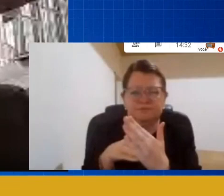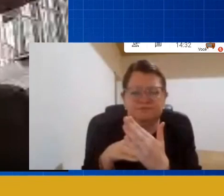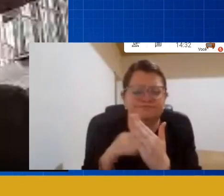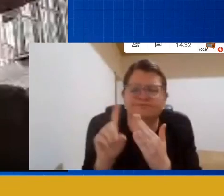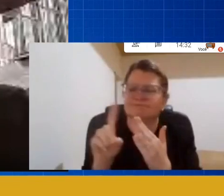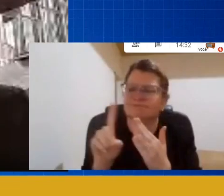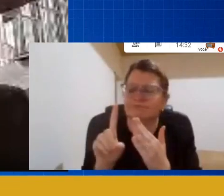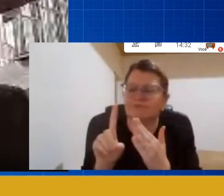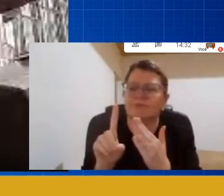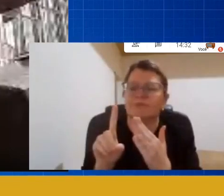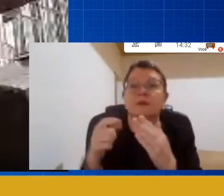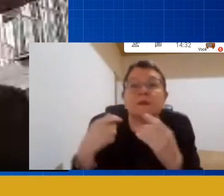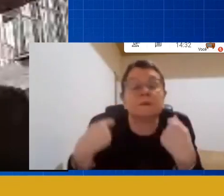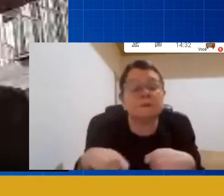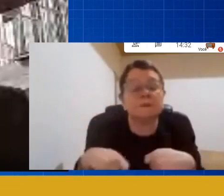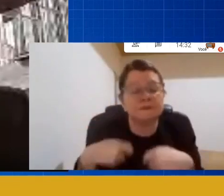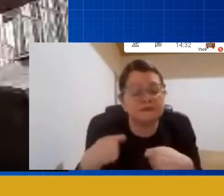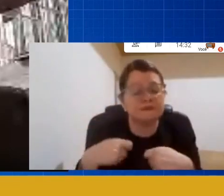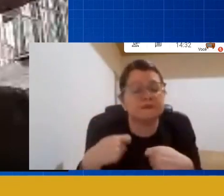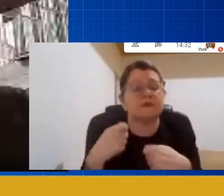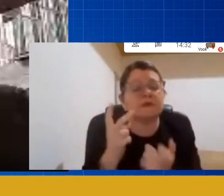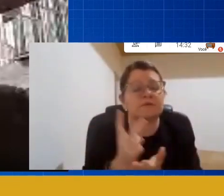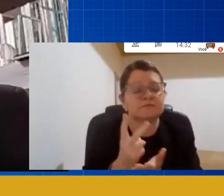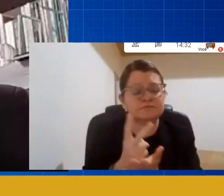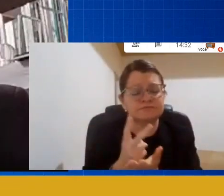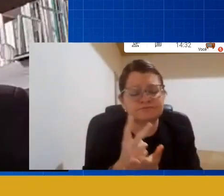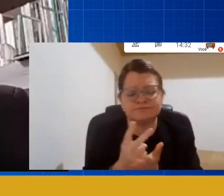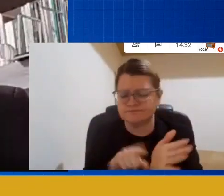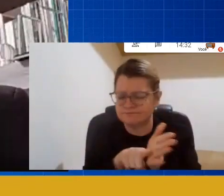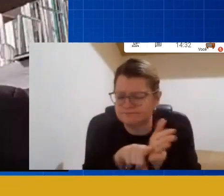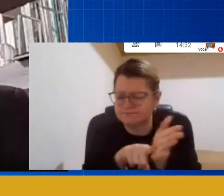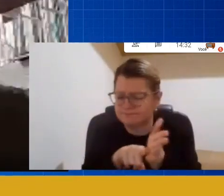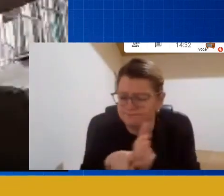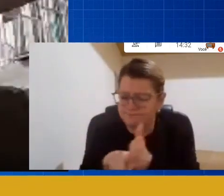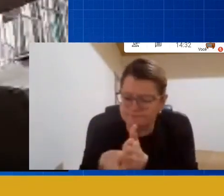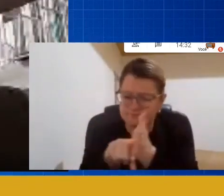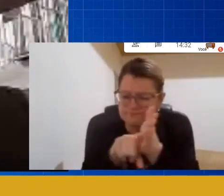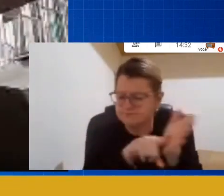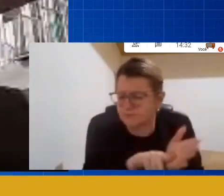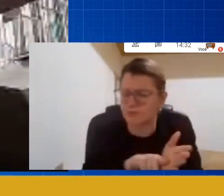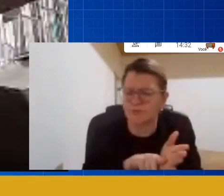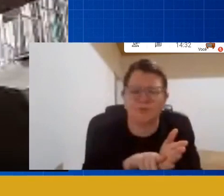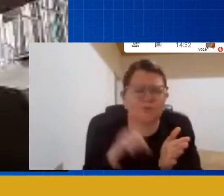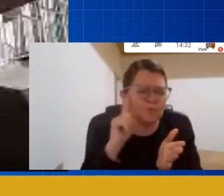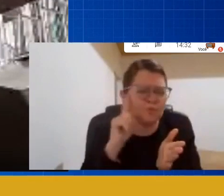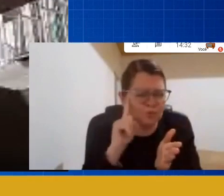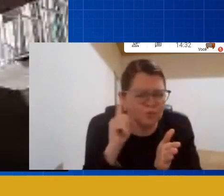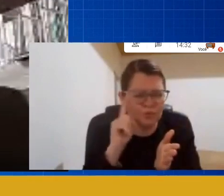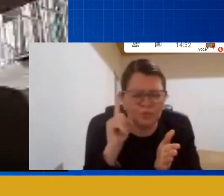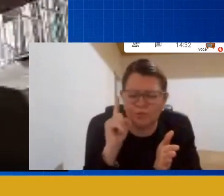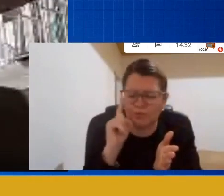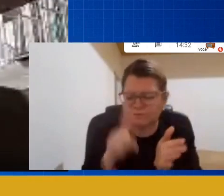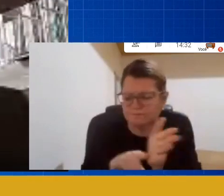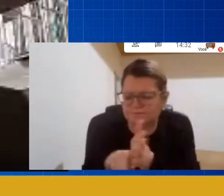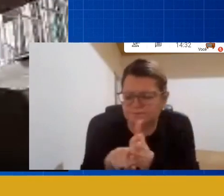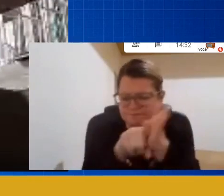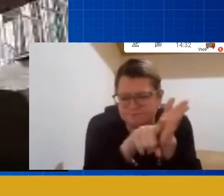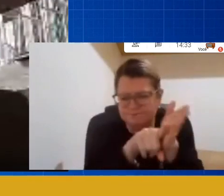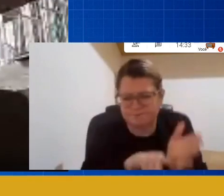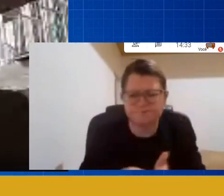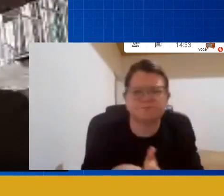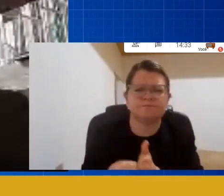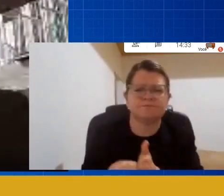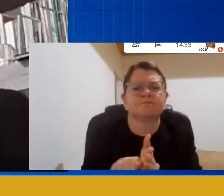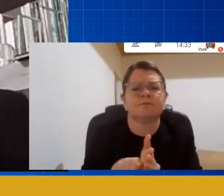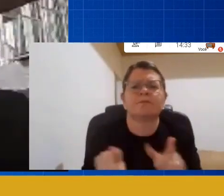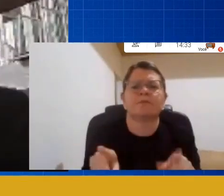que deve estar sendo revisto né porque tem que ter uma atenção contínua a tudo que está acontecendo mas eu penso